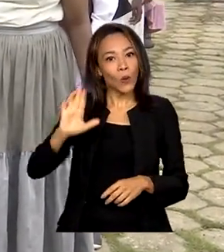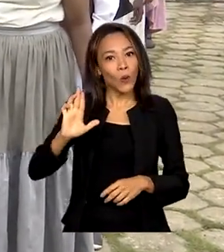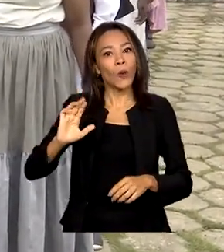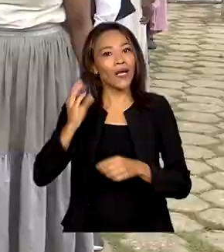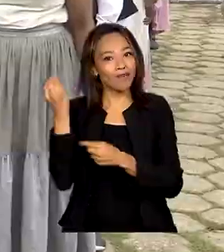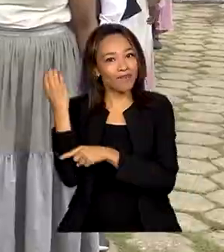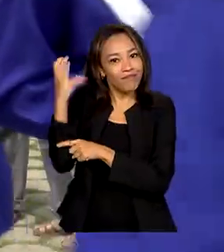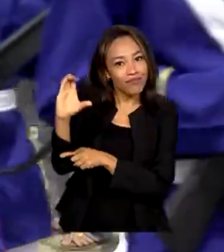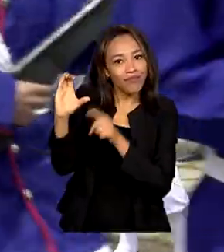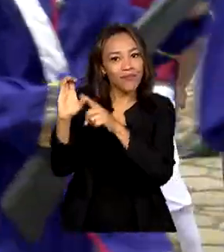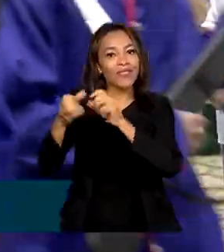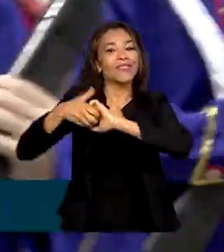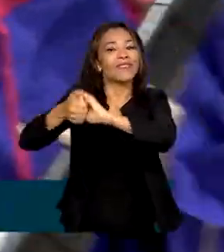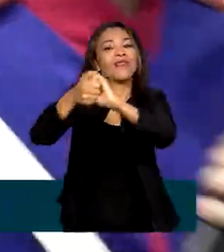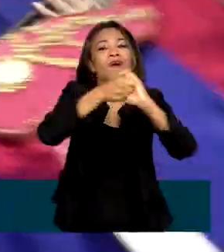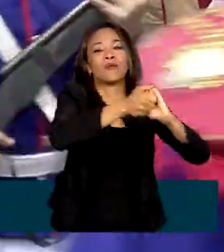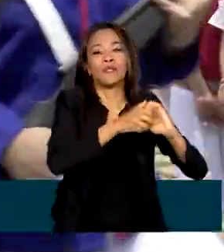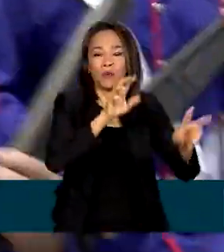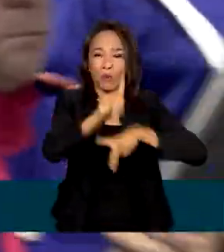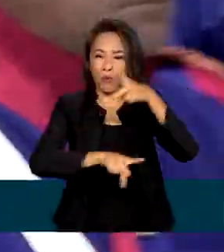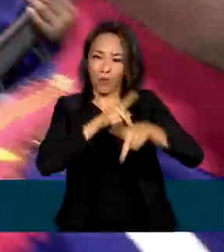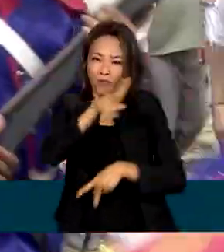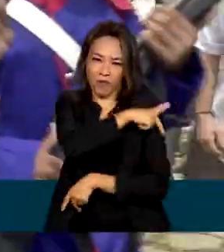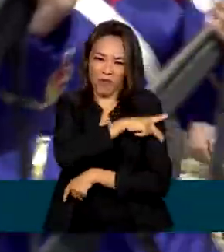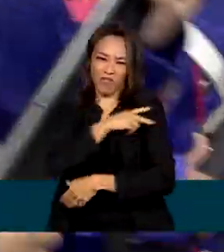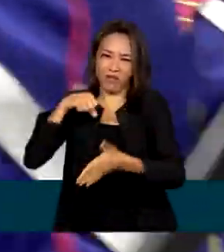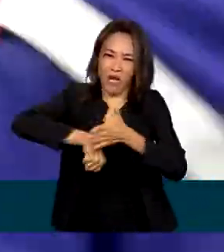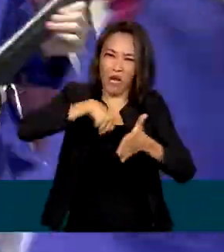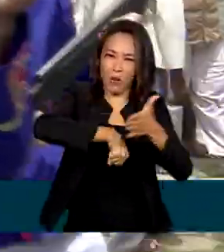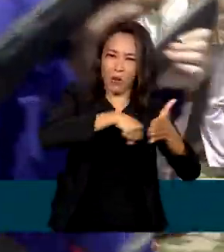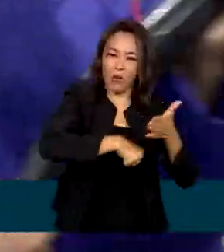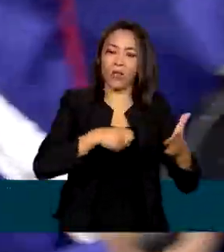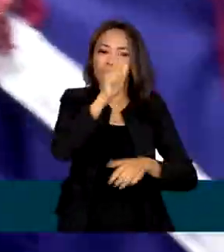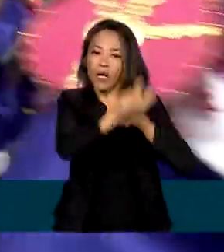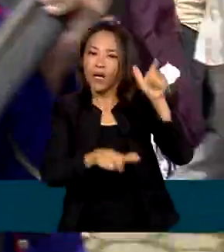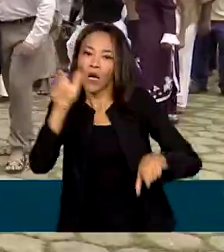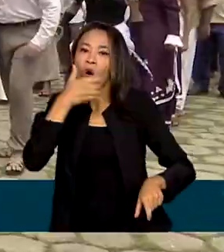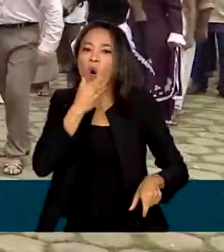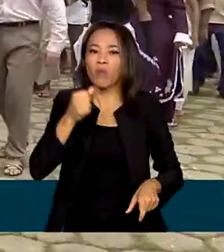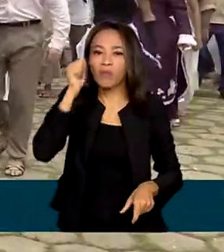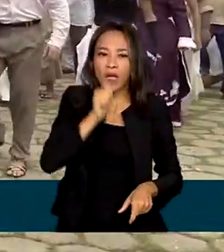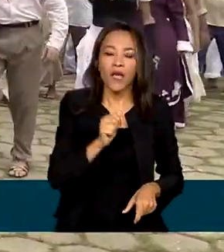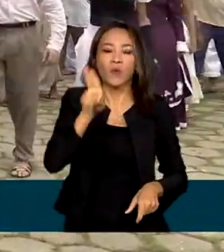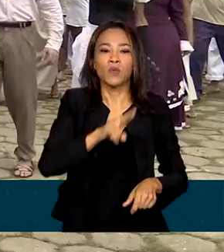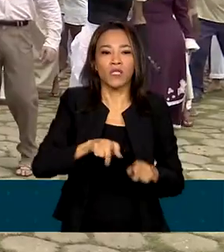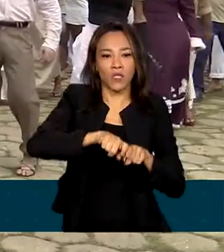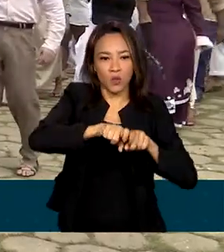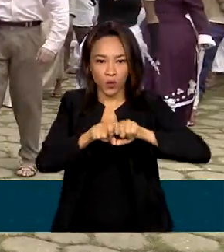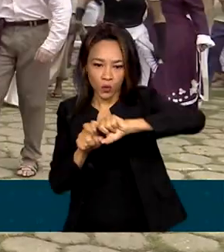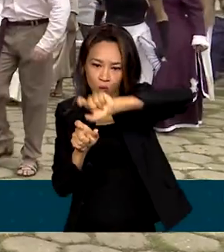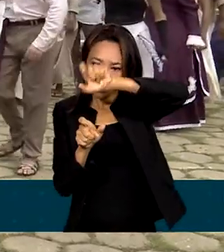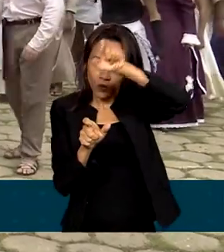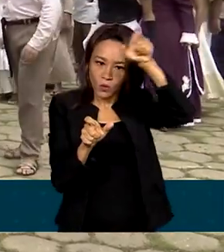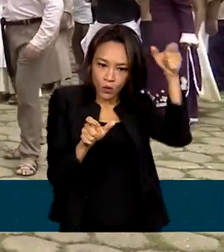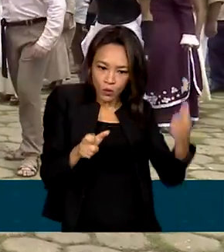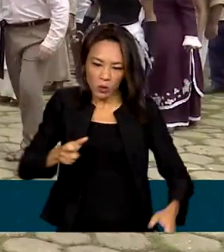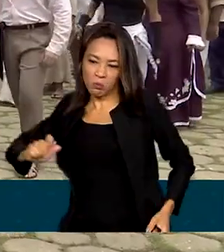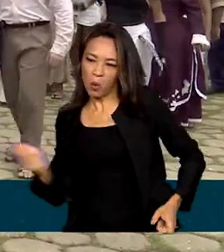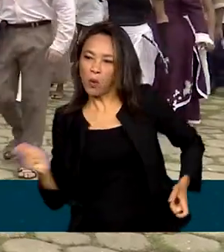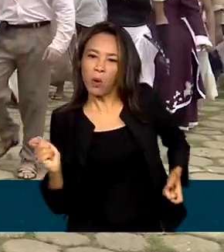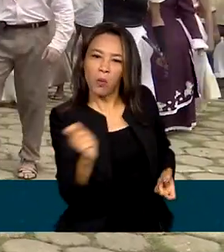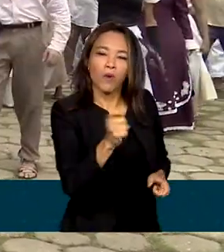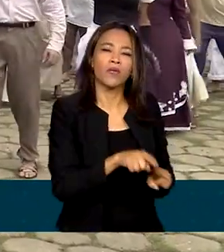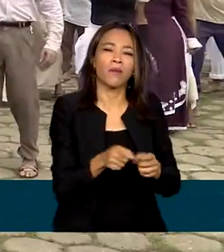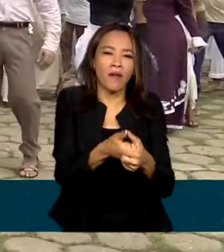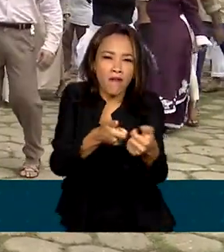saudando o povo piauiense pela luta, onde homens e mulheres, usando foices e facões, enfrentaram os tiros e